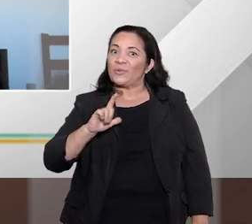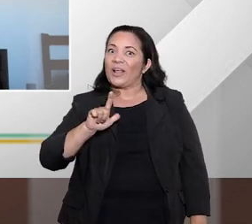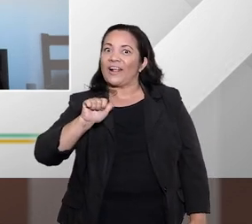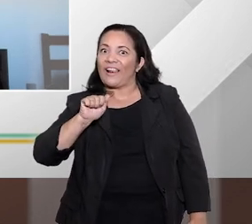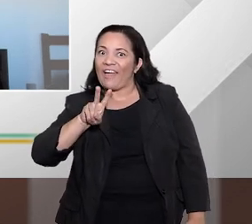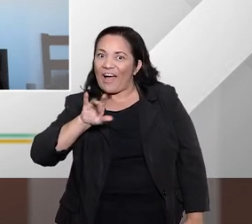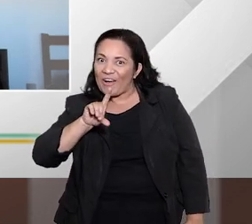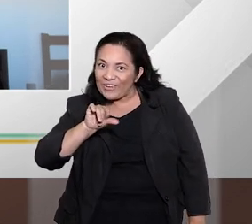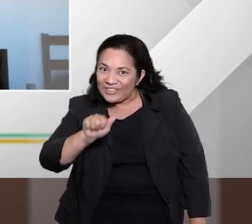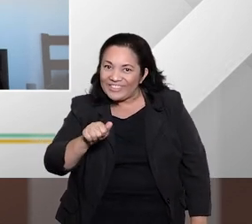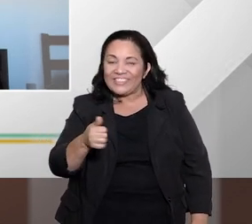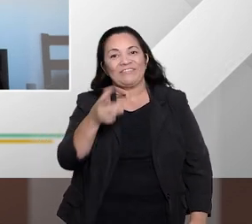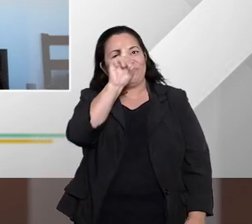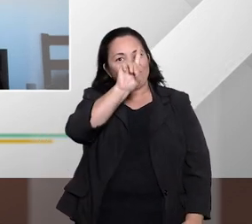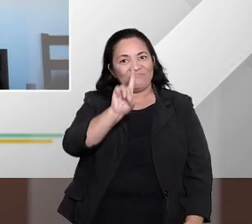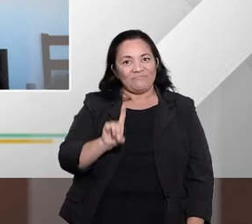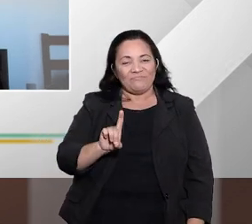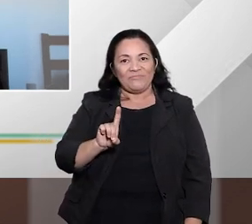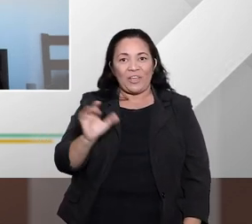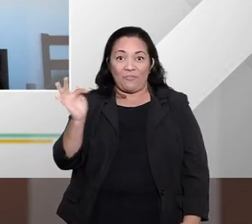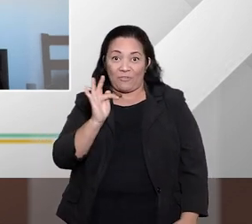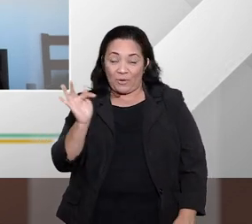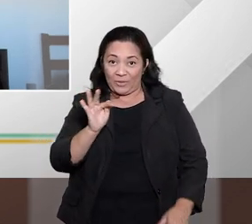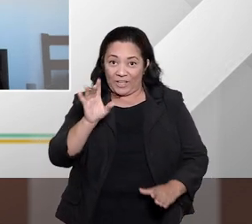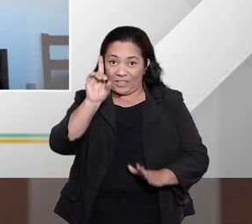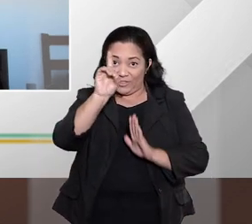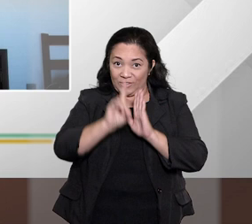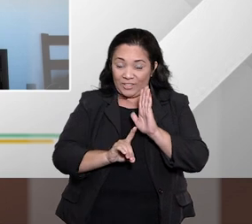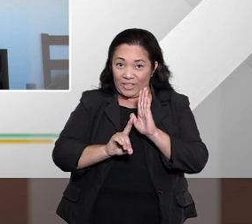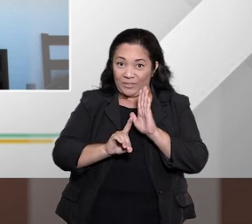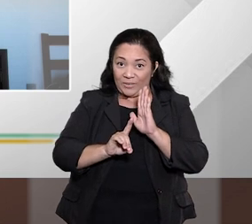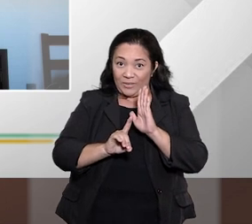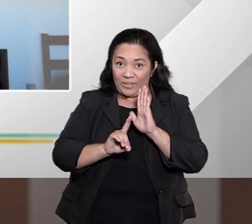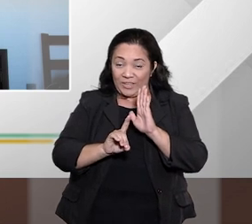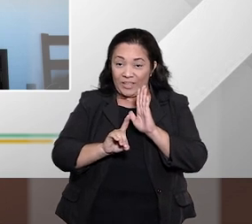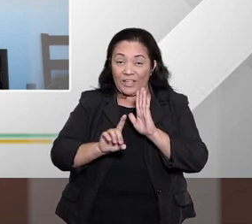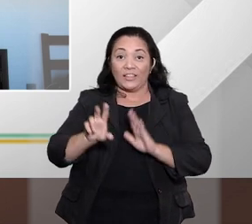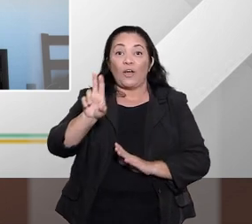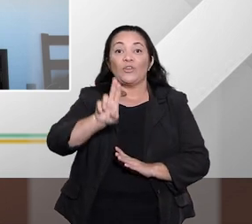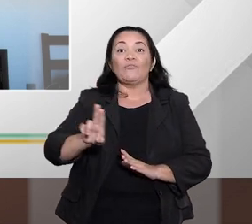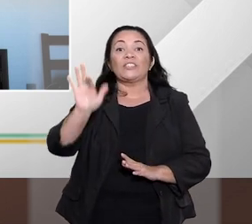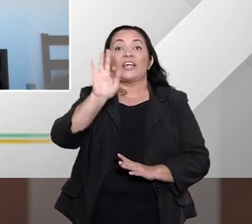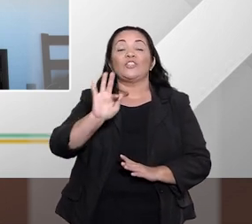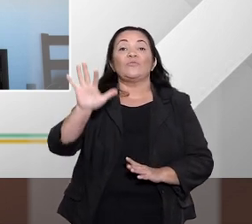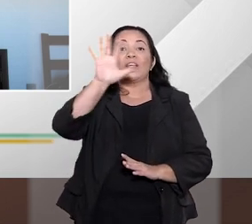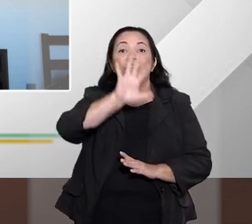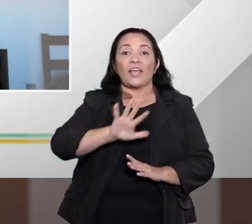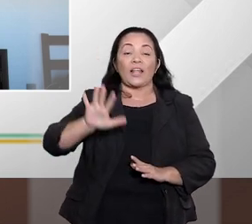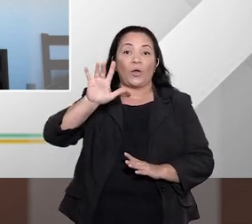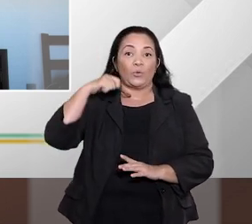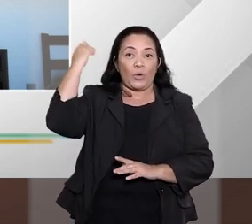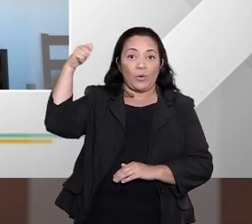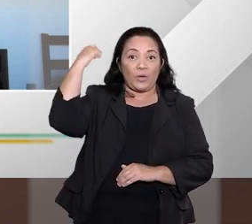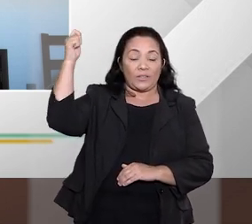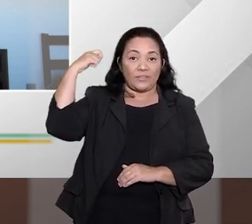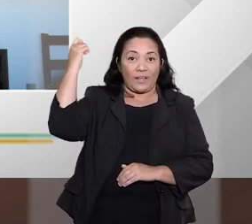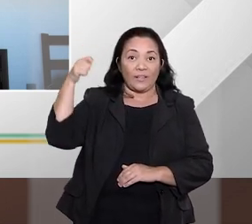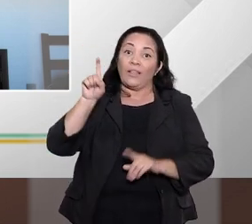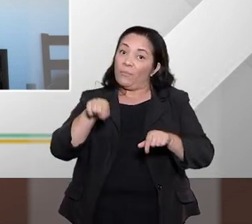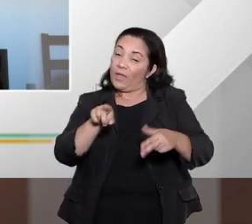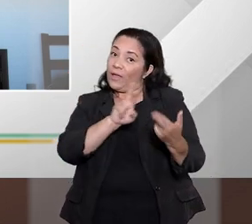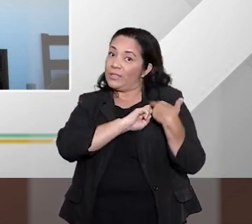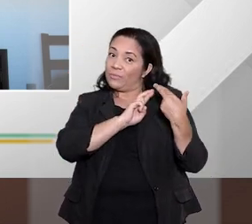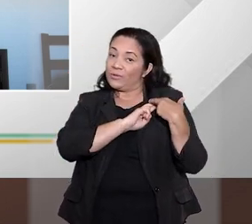Cláudia Lima Marques, diretora da Faculdade de Direito da Universidade Federal do Rio Grande do Sul e professora titular dessa